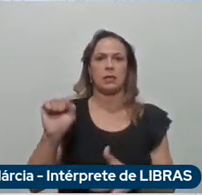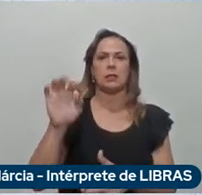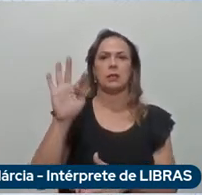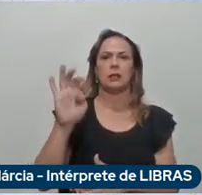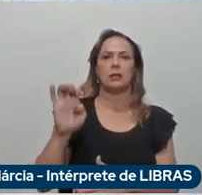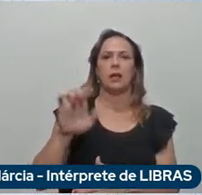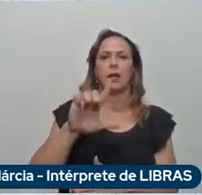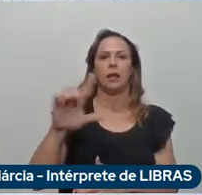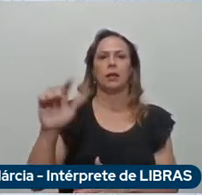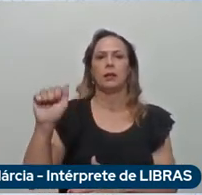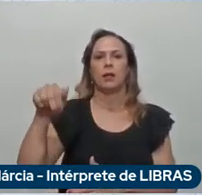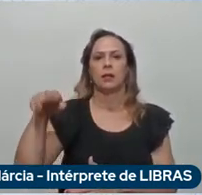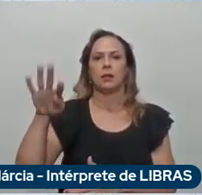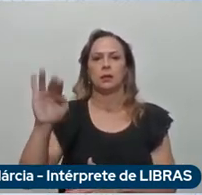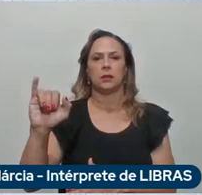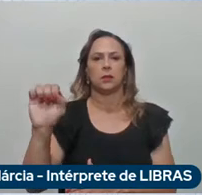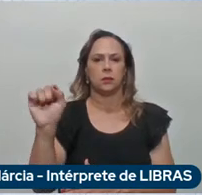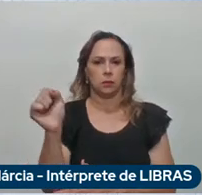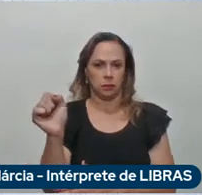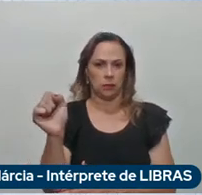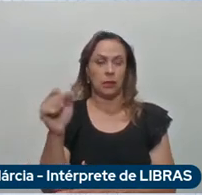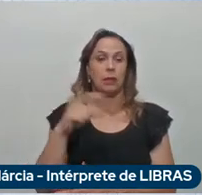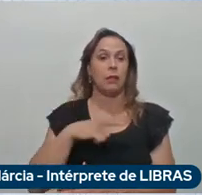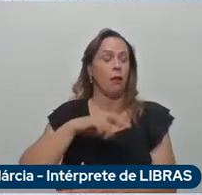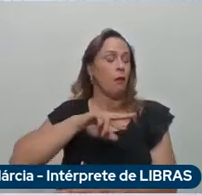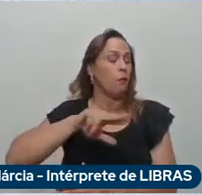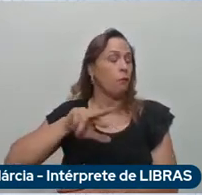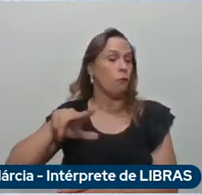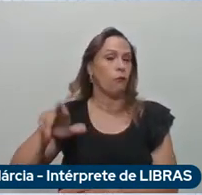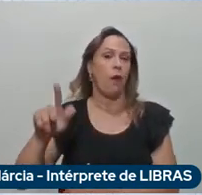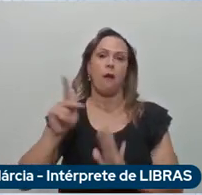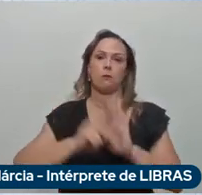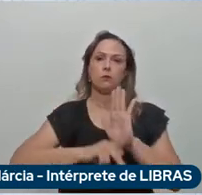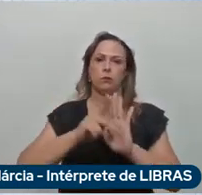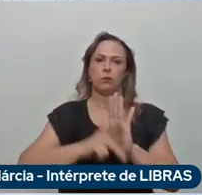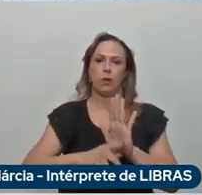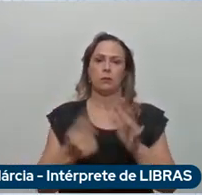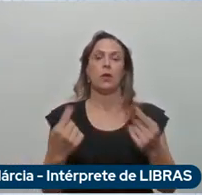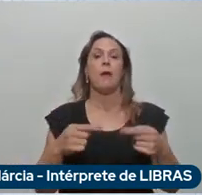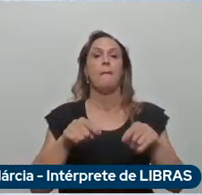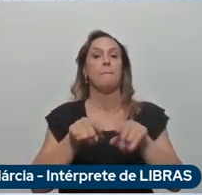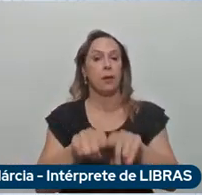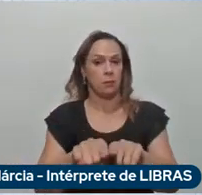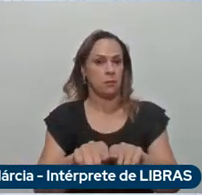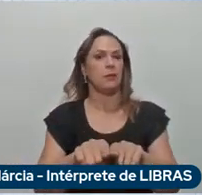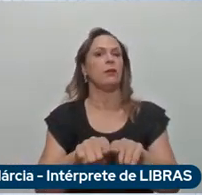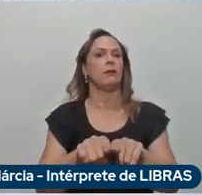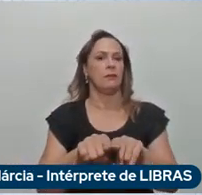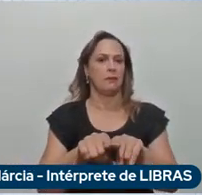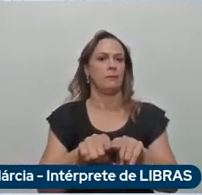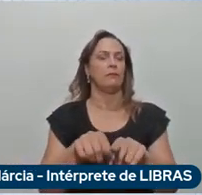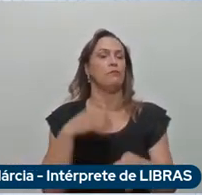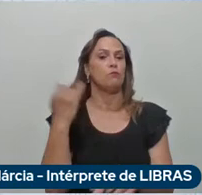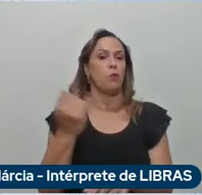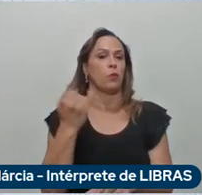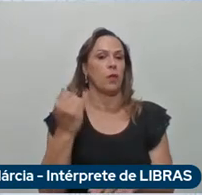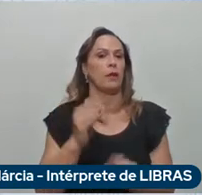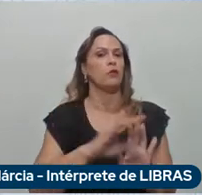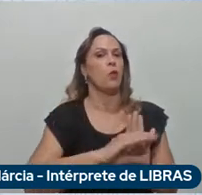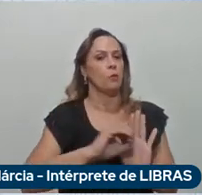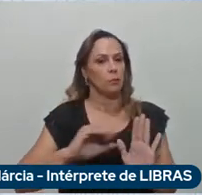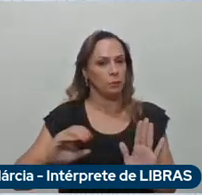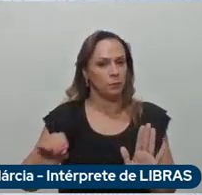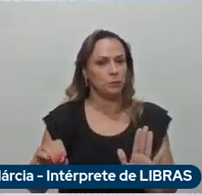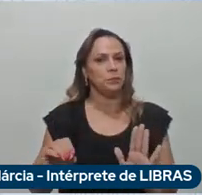isso temos inclusive uma parceria muito importante com o Google na Arizona por exemplo temos uma frota